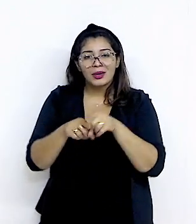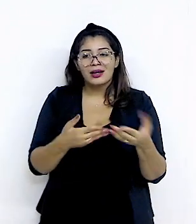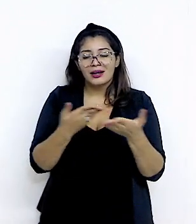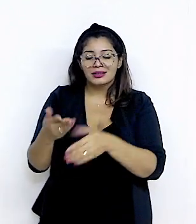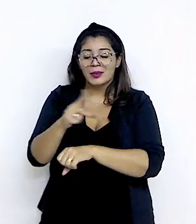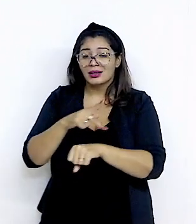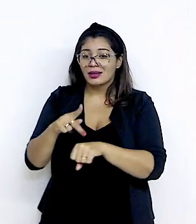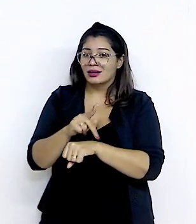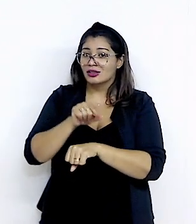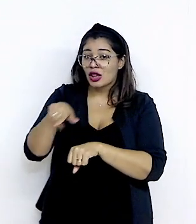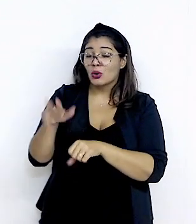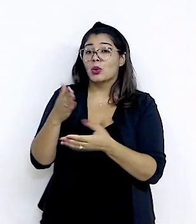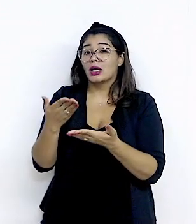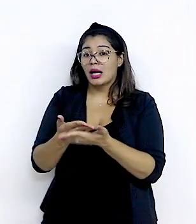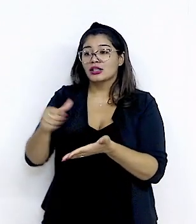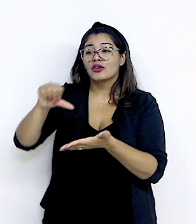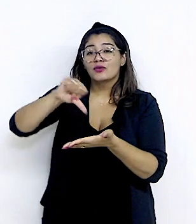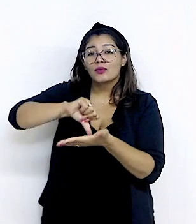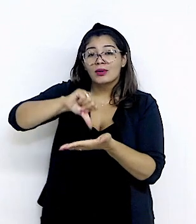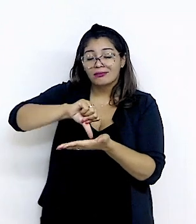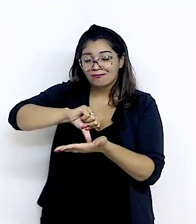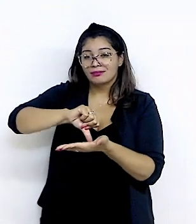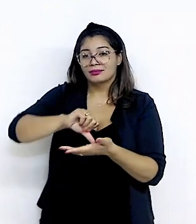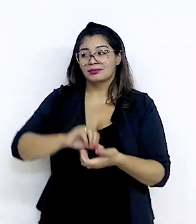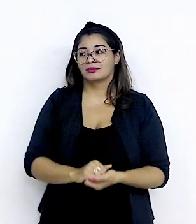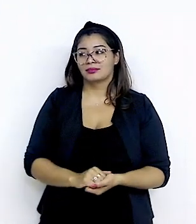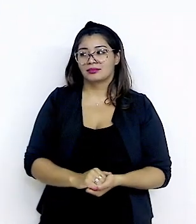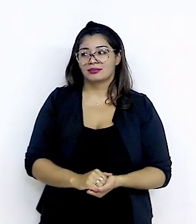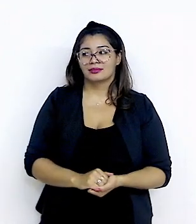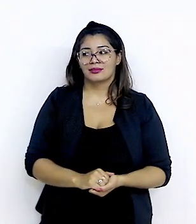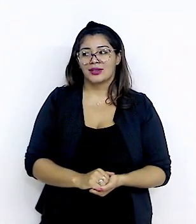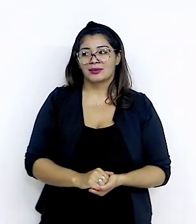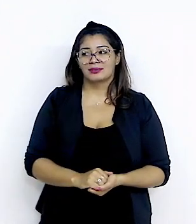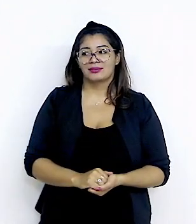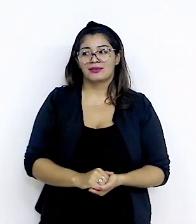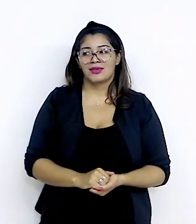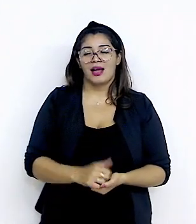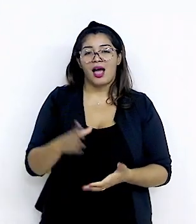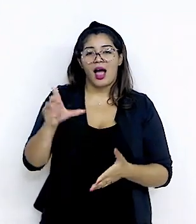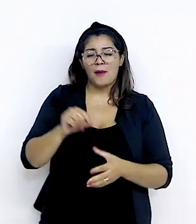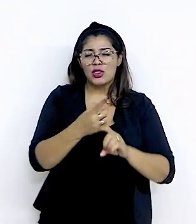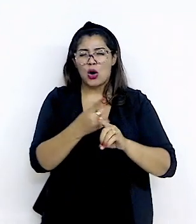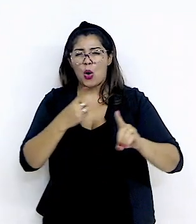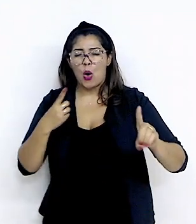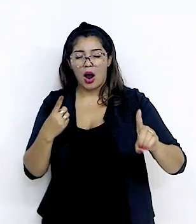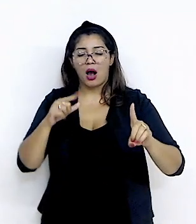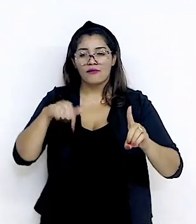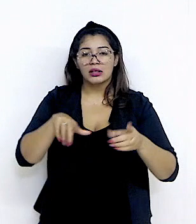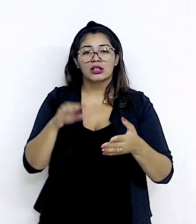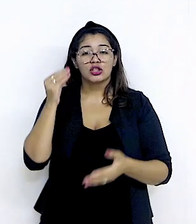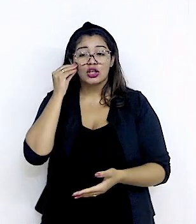esses países No caso do Irã Os Emirados Enfim A menor distância entre os